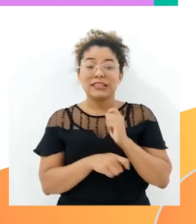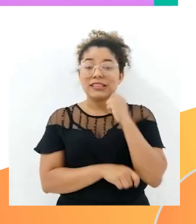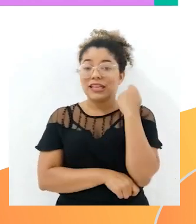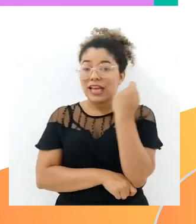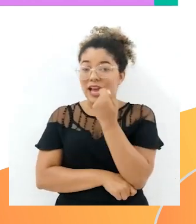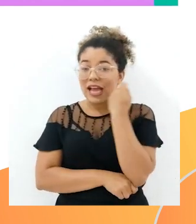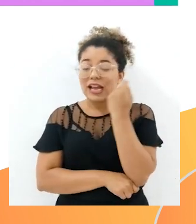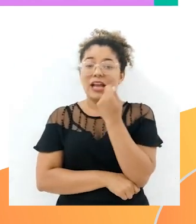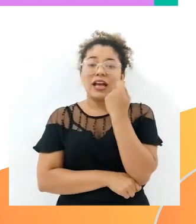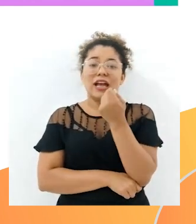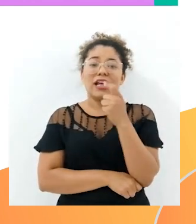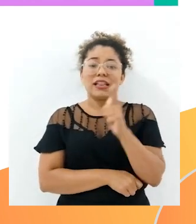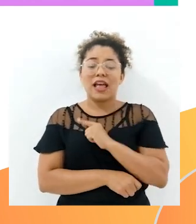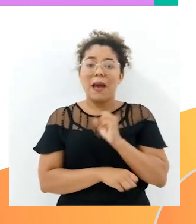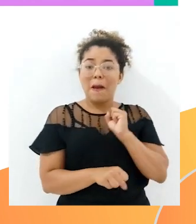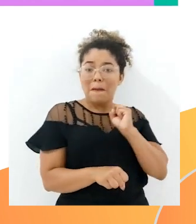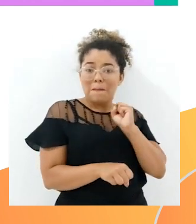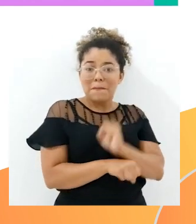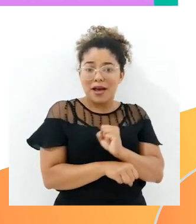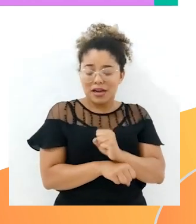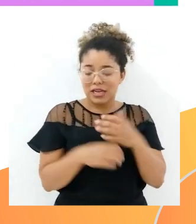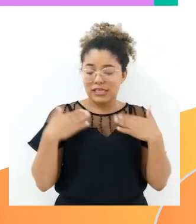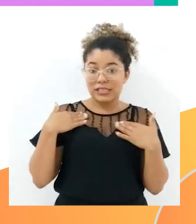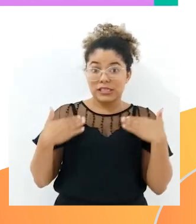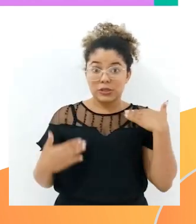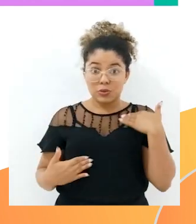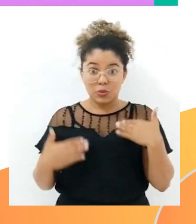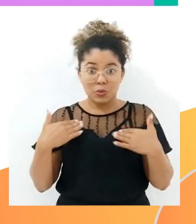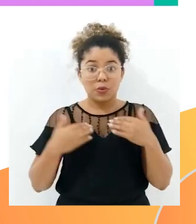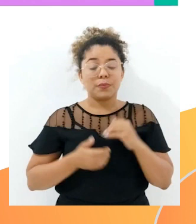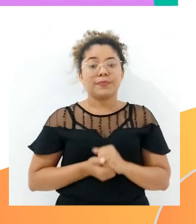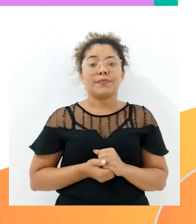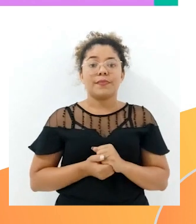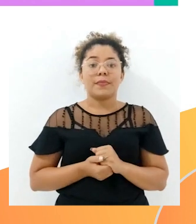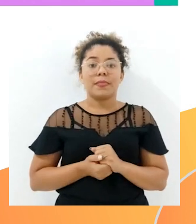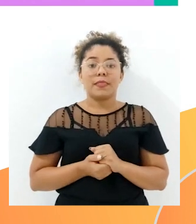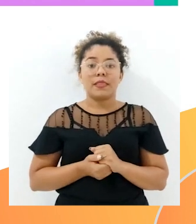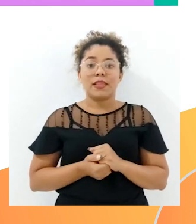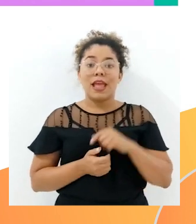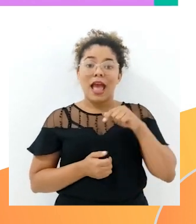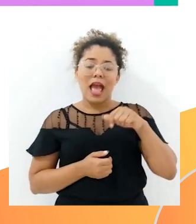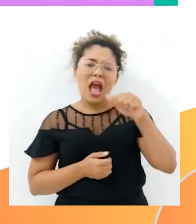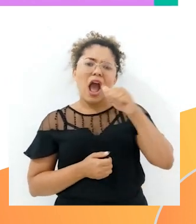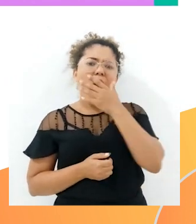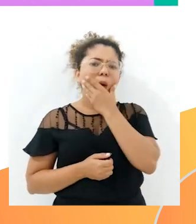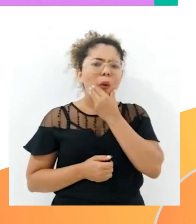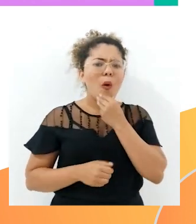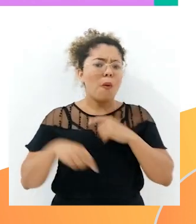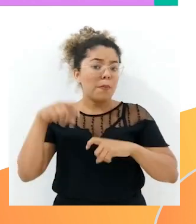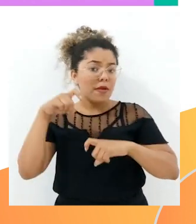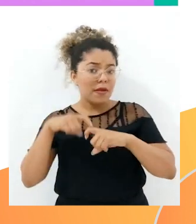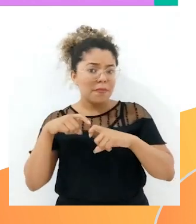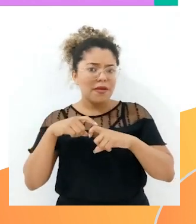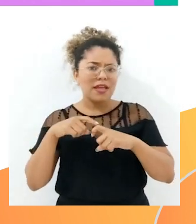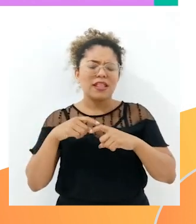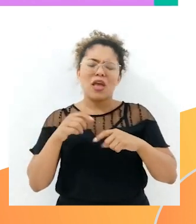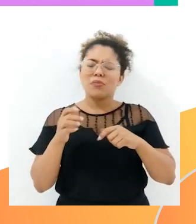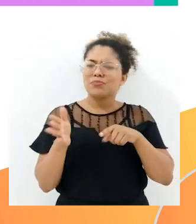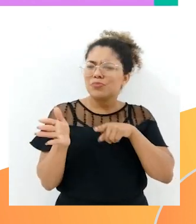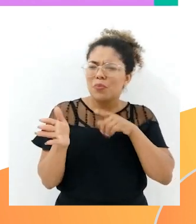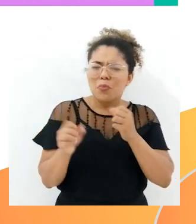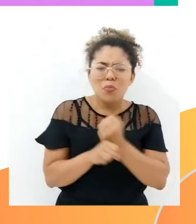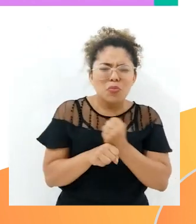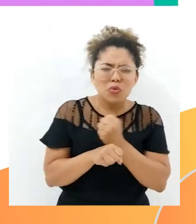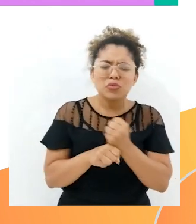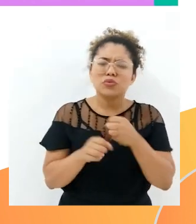causa a atrofia dos músculos atingidos. Albert Sabin, que é um médico, dedicou muitos anos de